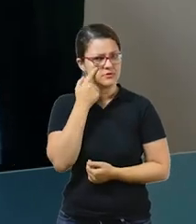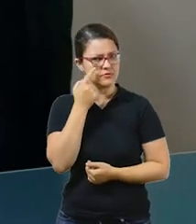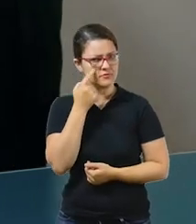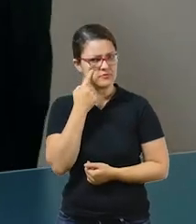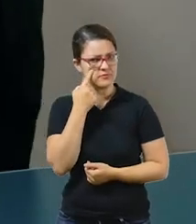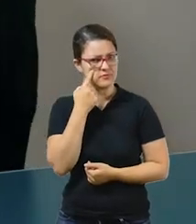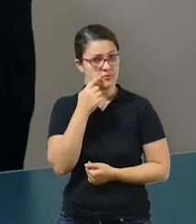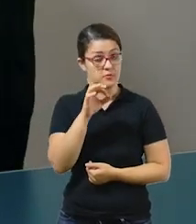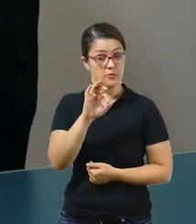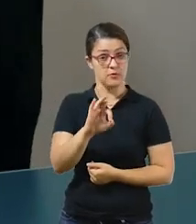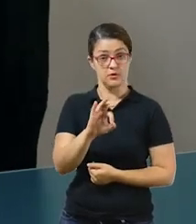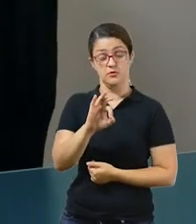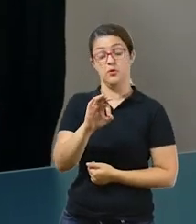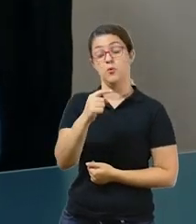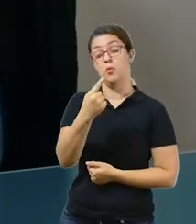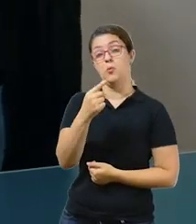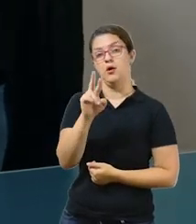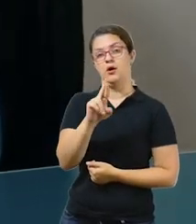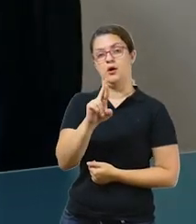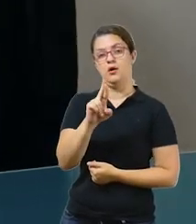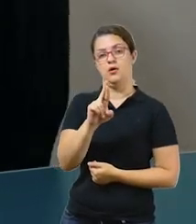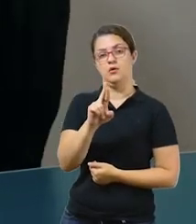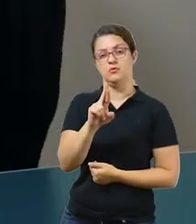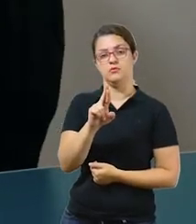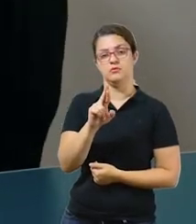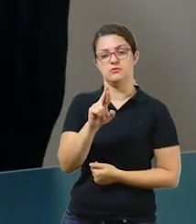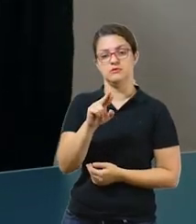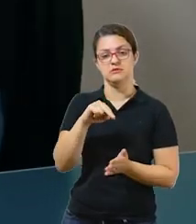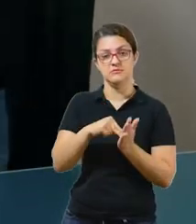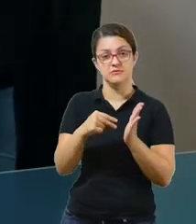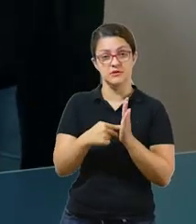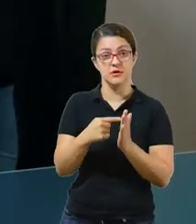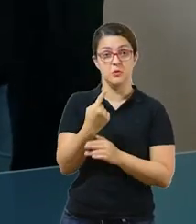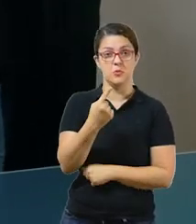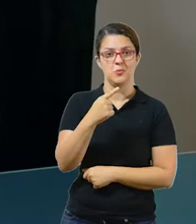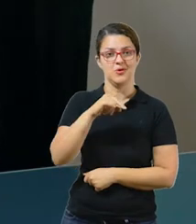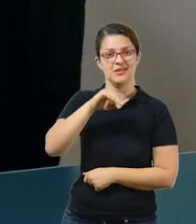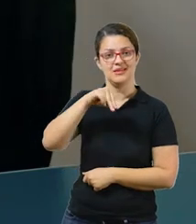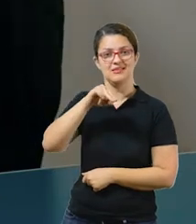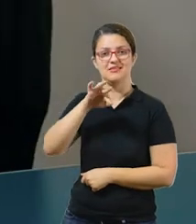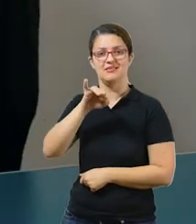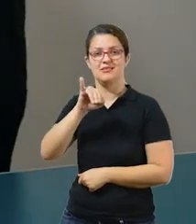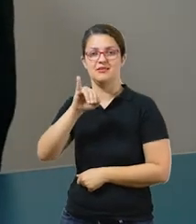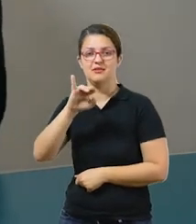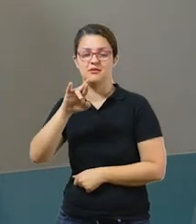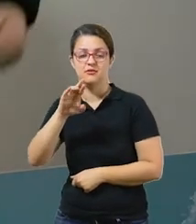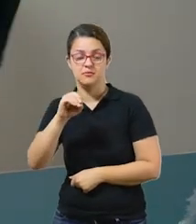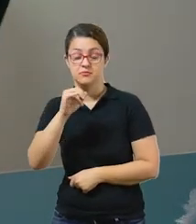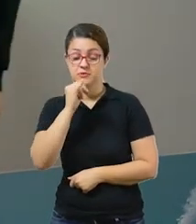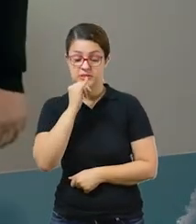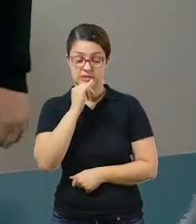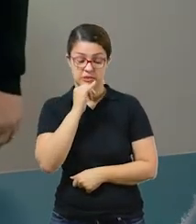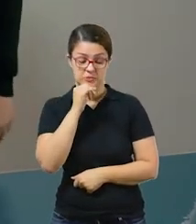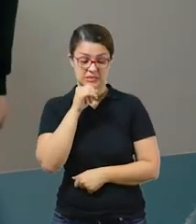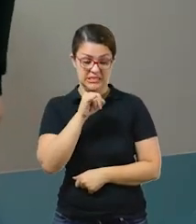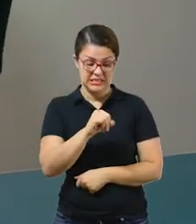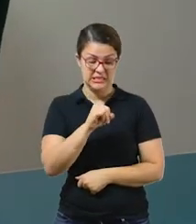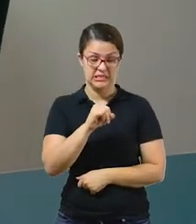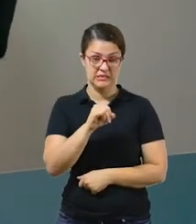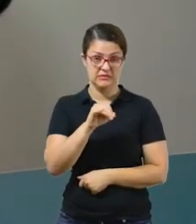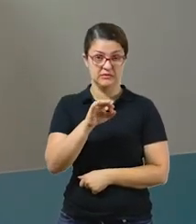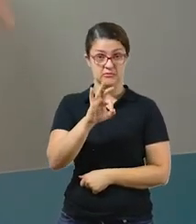de 1 real, né? Que eu chamo de 1 real, que é um inteiro. Mas, se você pegar 2 moedas de 0,50